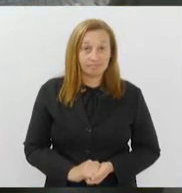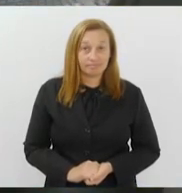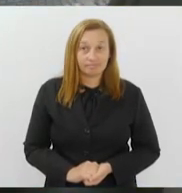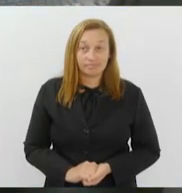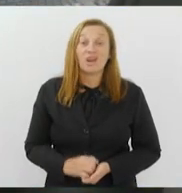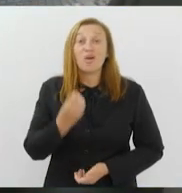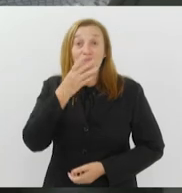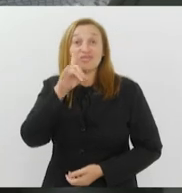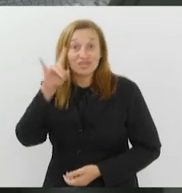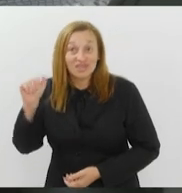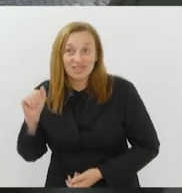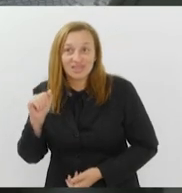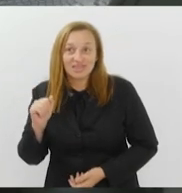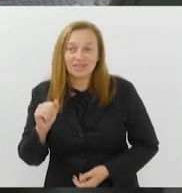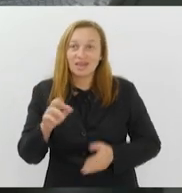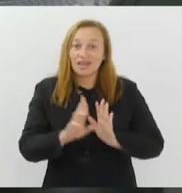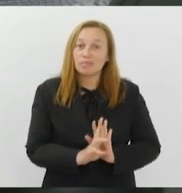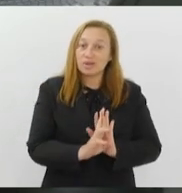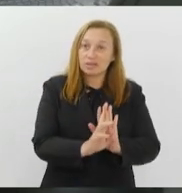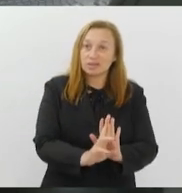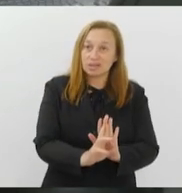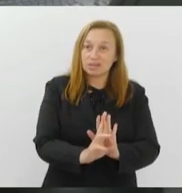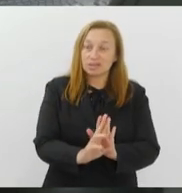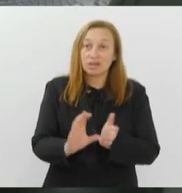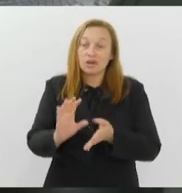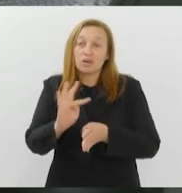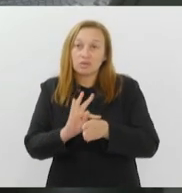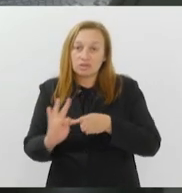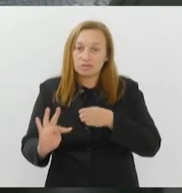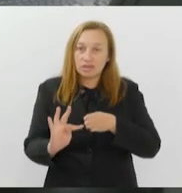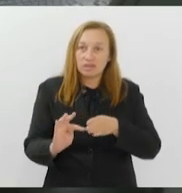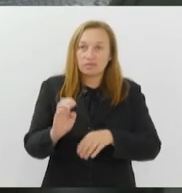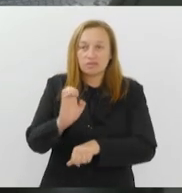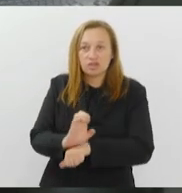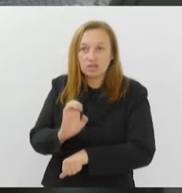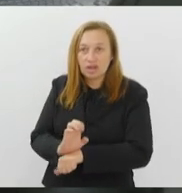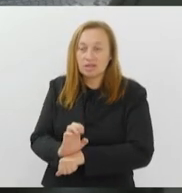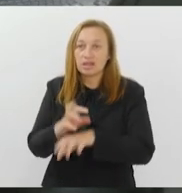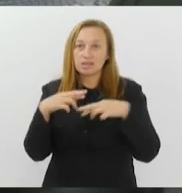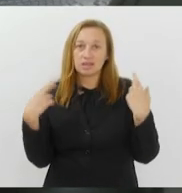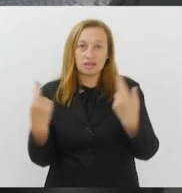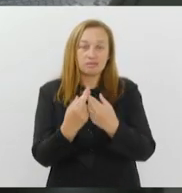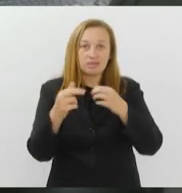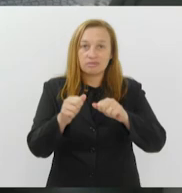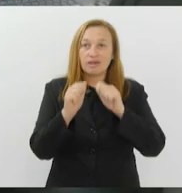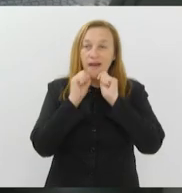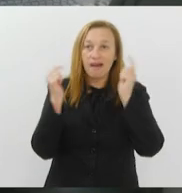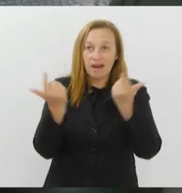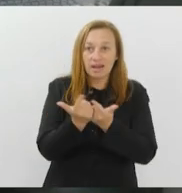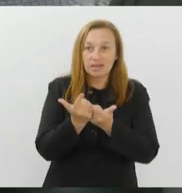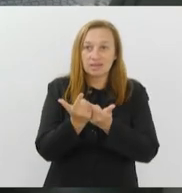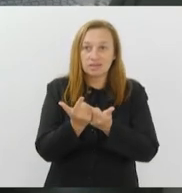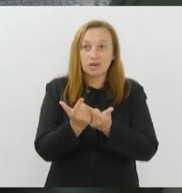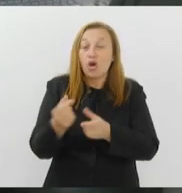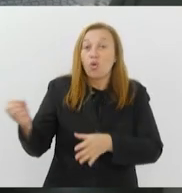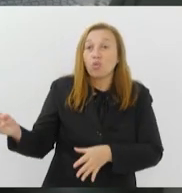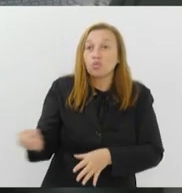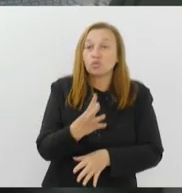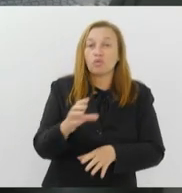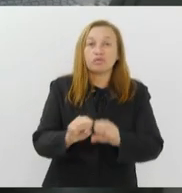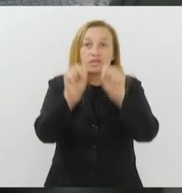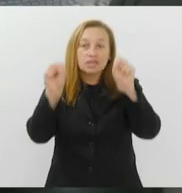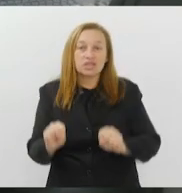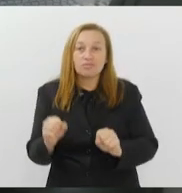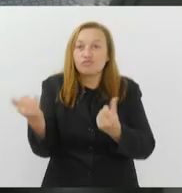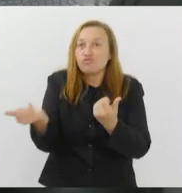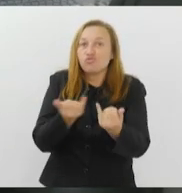Bom Dia. Representantes de conselhos tutelares do Estado se reuniram no plenário da Alerj para o lançamento do novo Sistema de